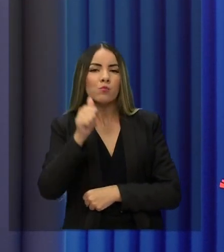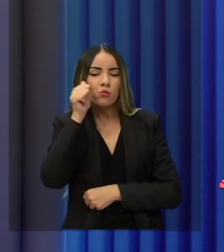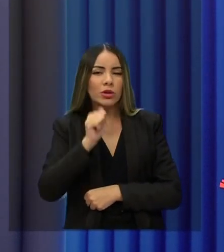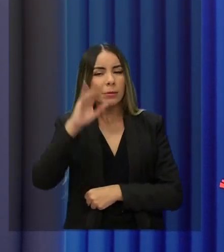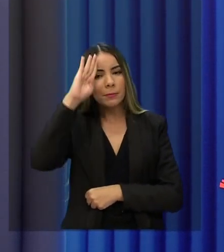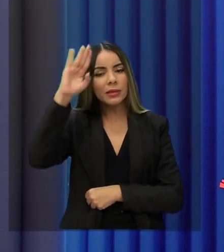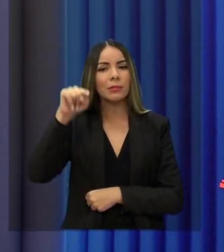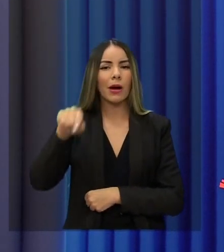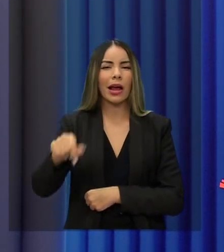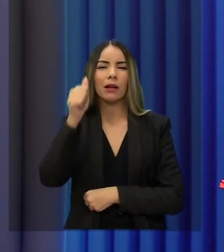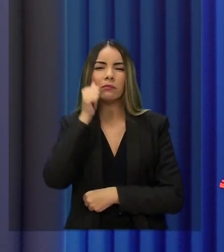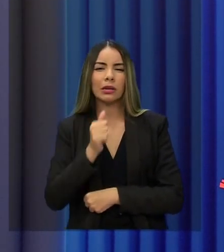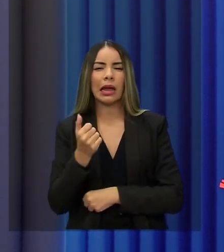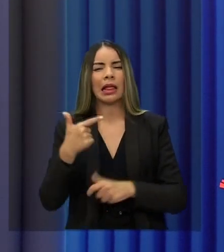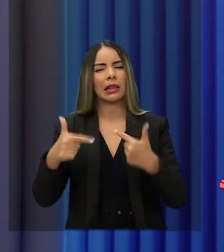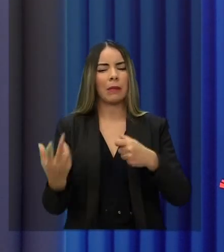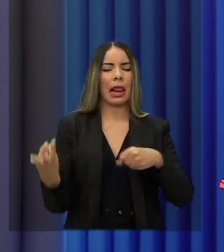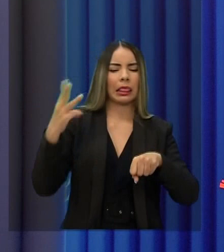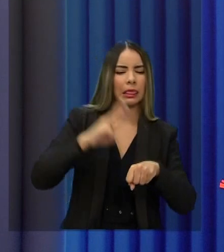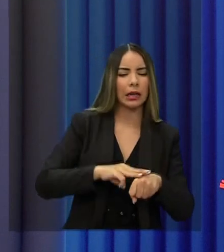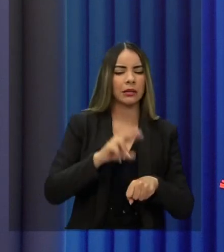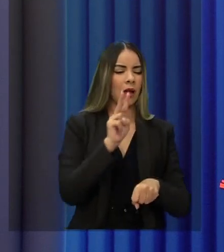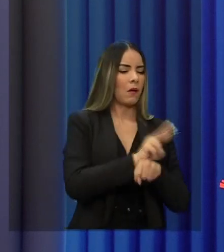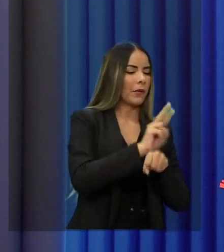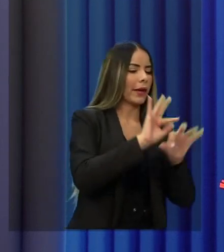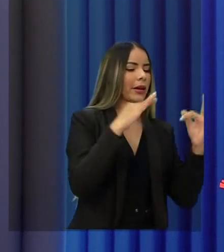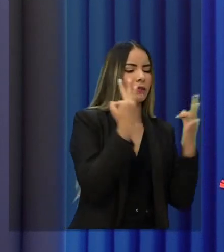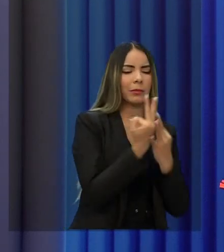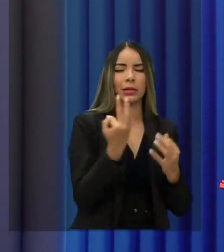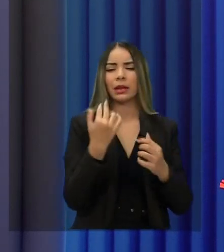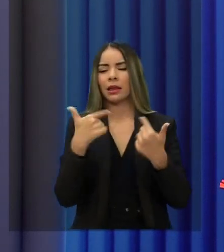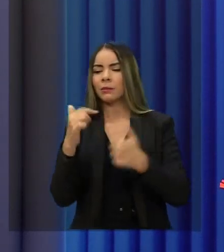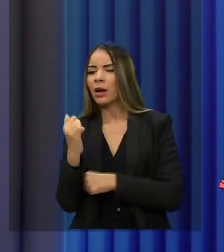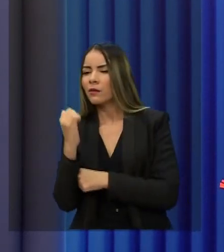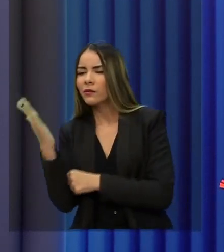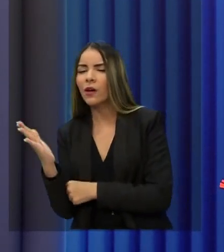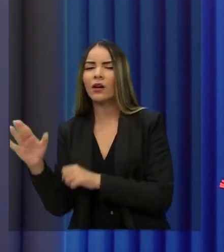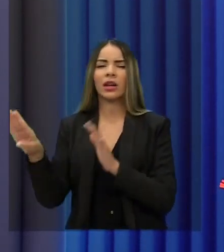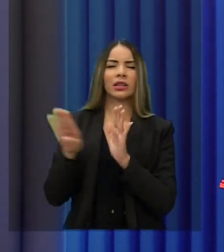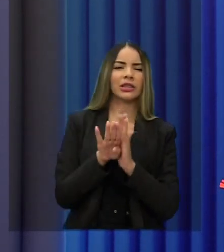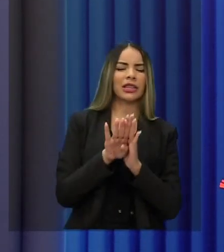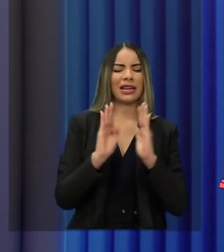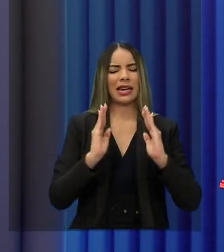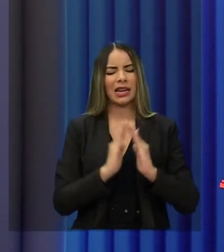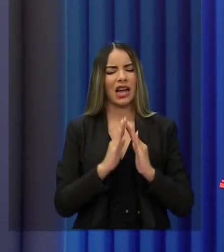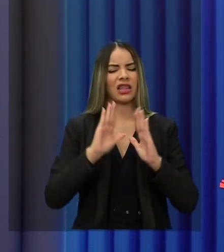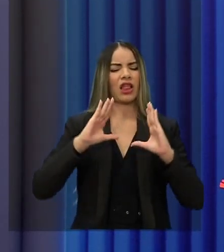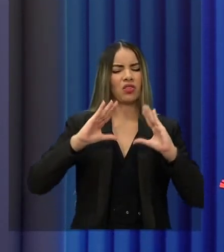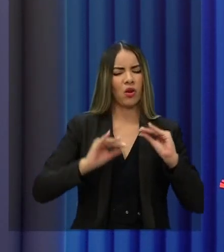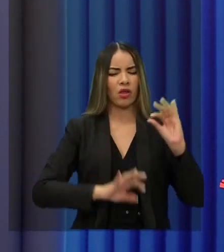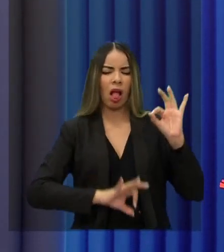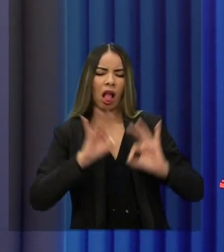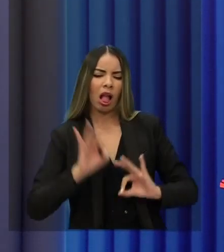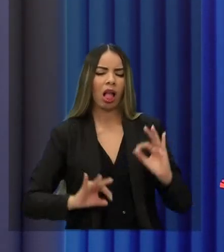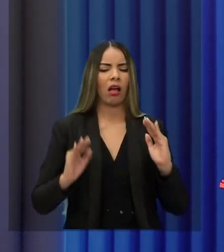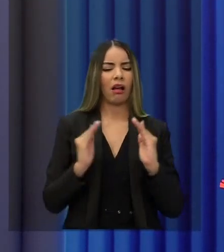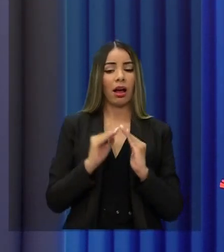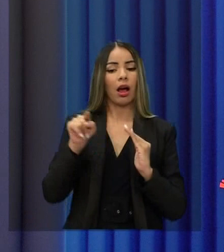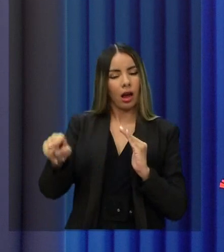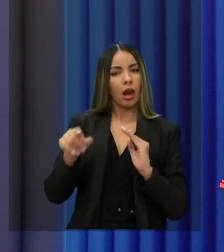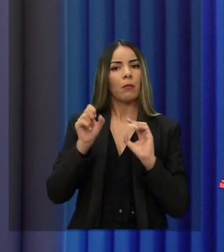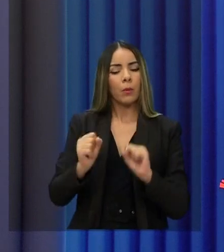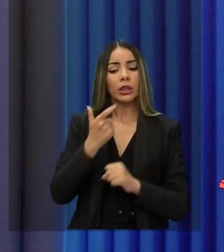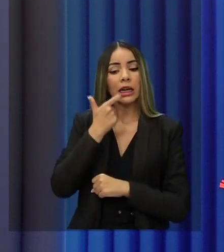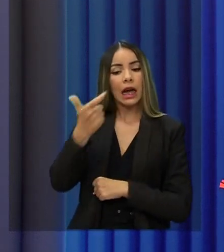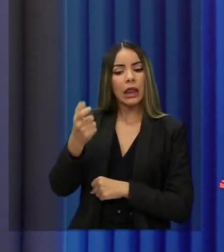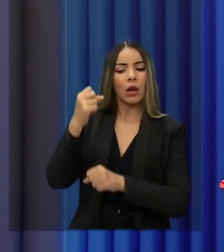jornada tripla, que tem que cuidar da família, que tem um trabalho fora, que às vezes chega em casa à noite e ainda tem que organizar a casa, ela vai ter a condição de ter um cartão